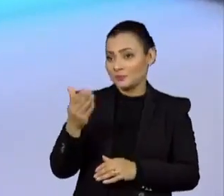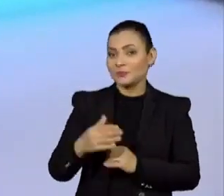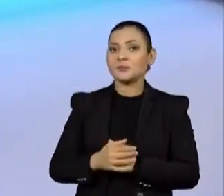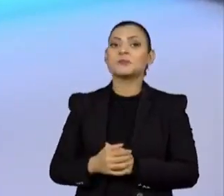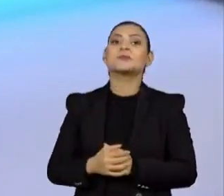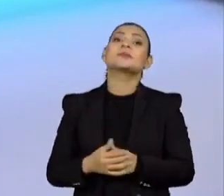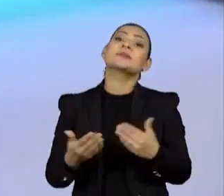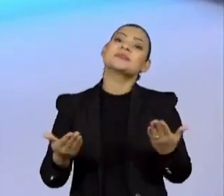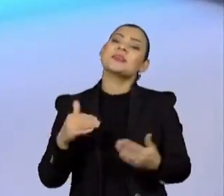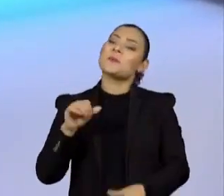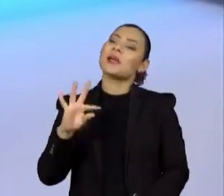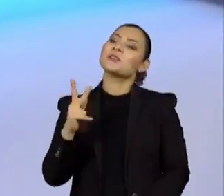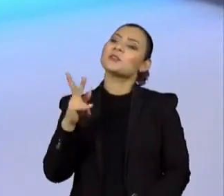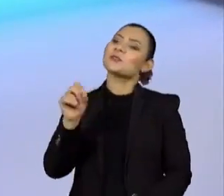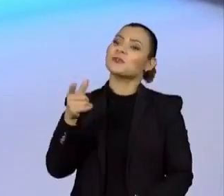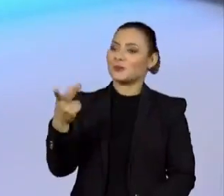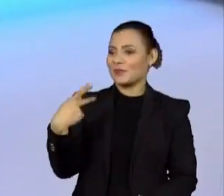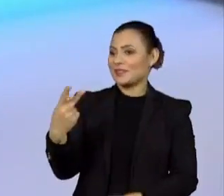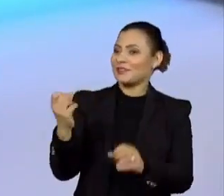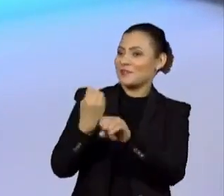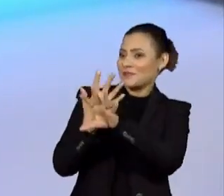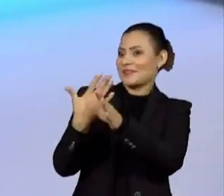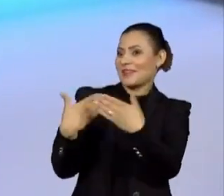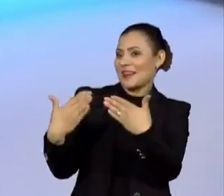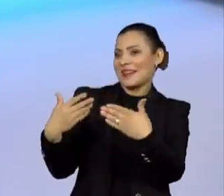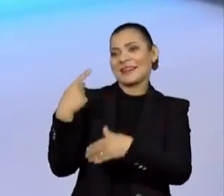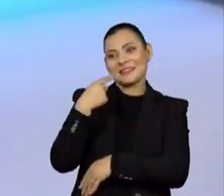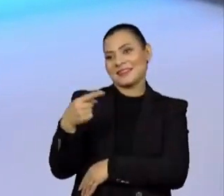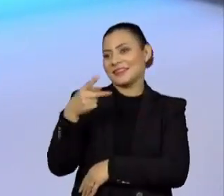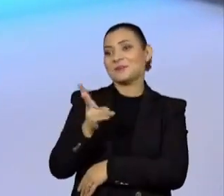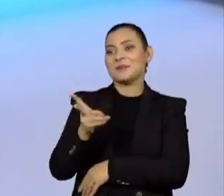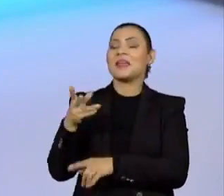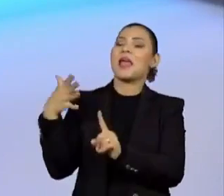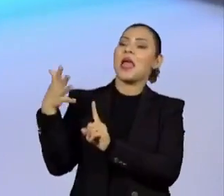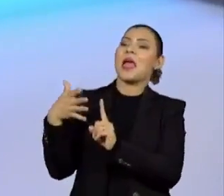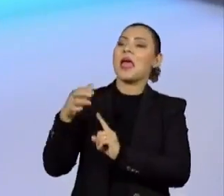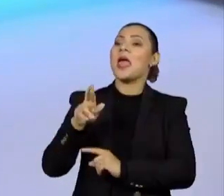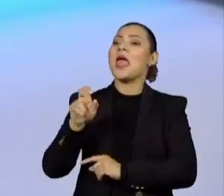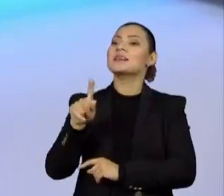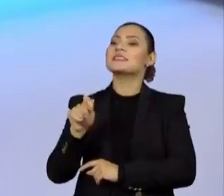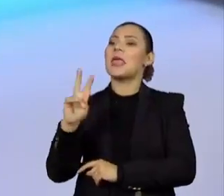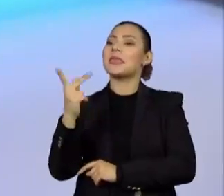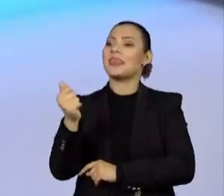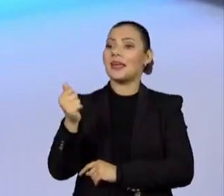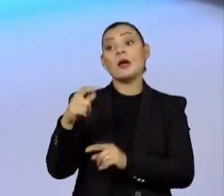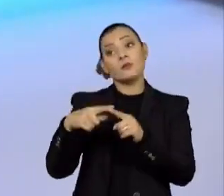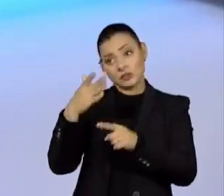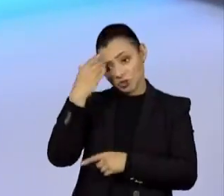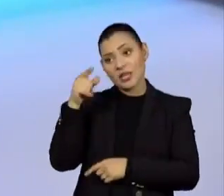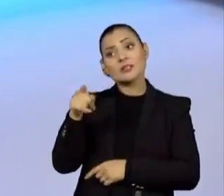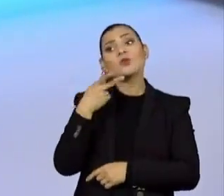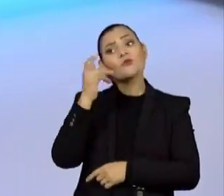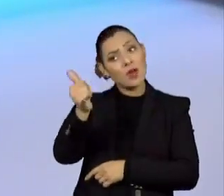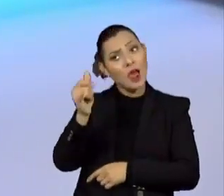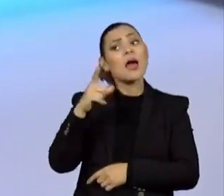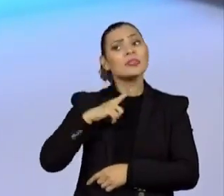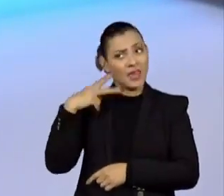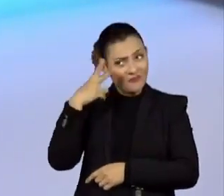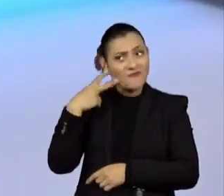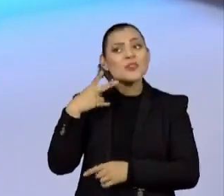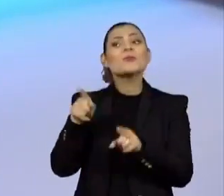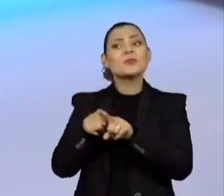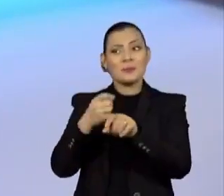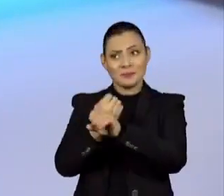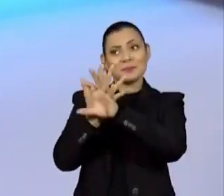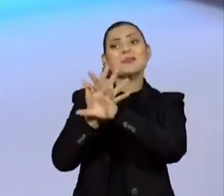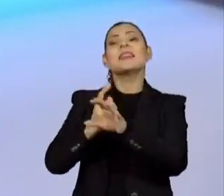Ô Martinho, está falando aí dos nossos encontros, da nossa resenha, mas esqueceu de falar do vinho, que rola, o